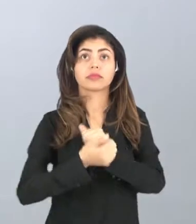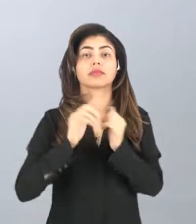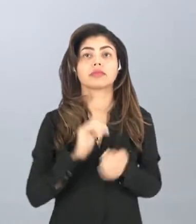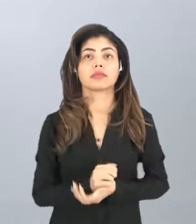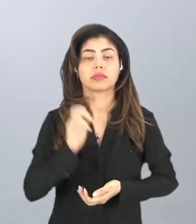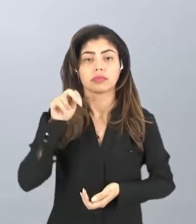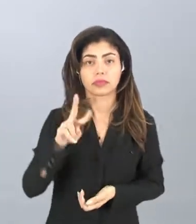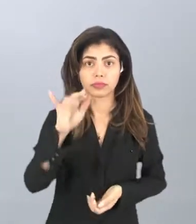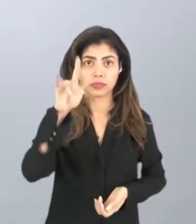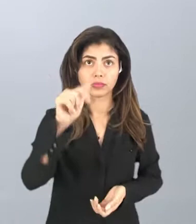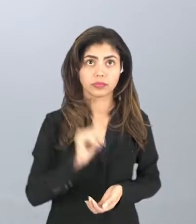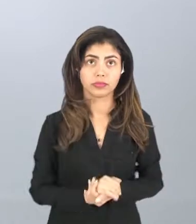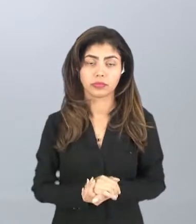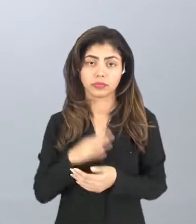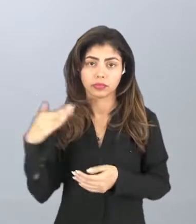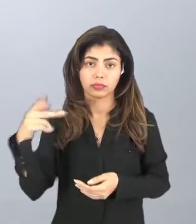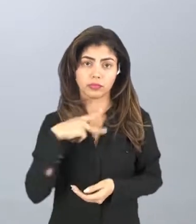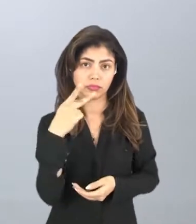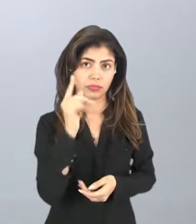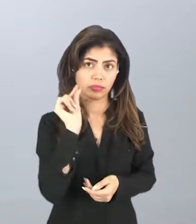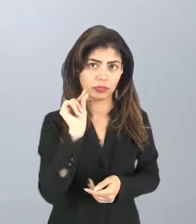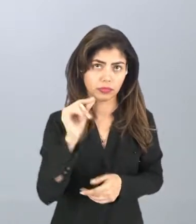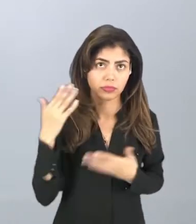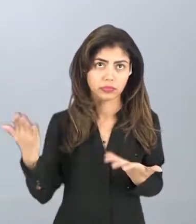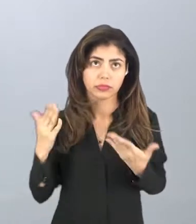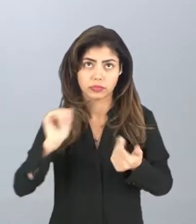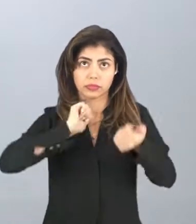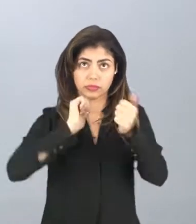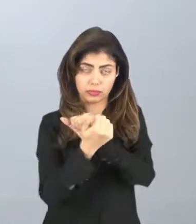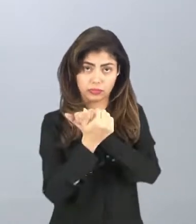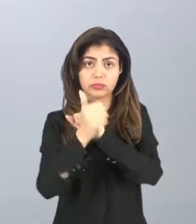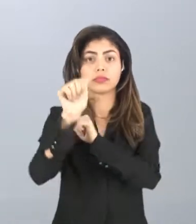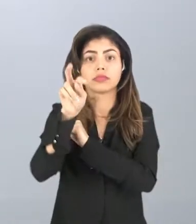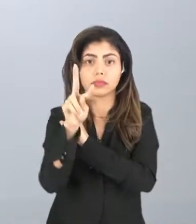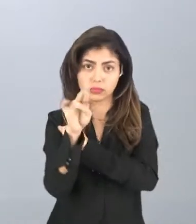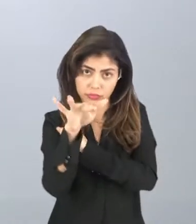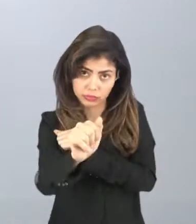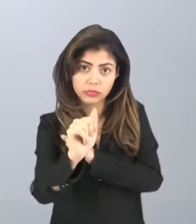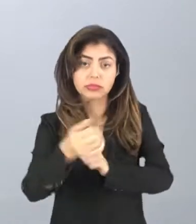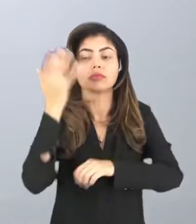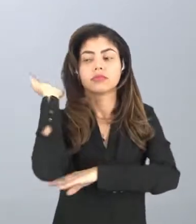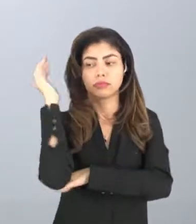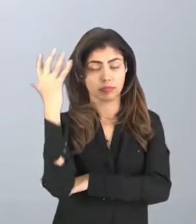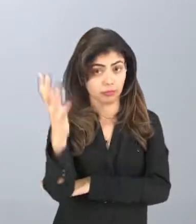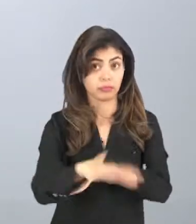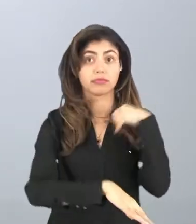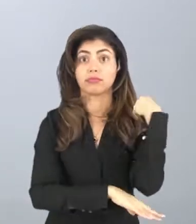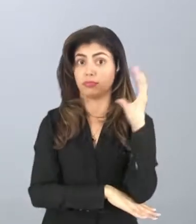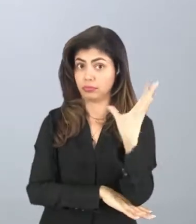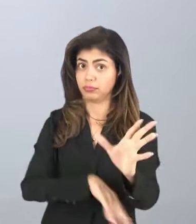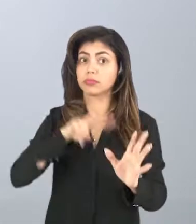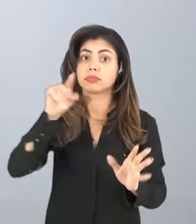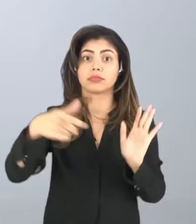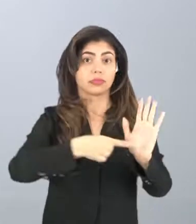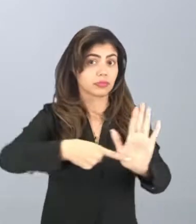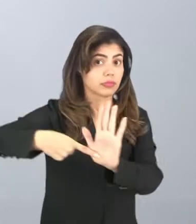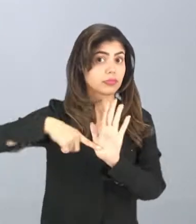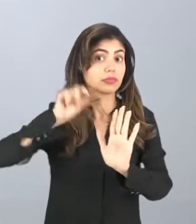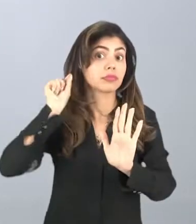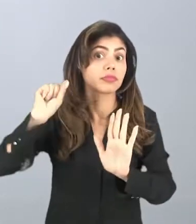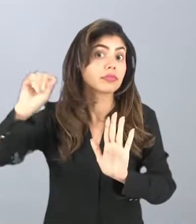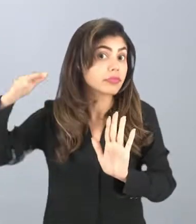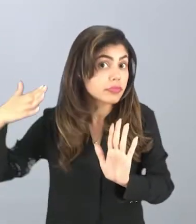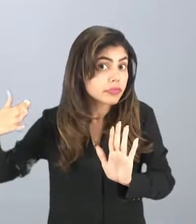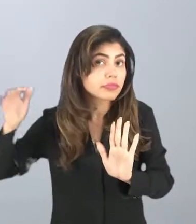aventura, quando a gente fala sobre os esportes de aventura na natureza, eles vão proporcionar para a